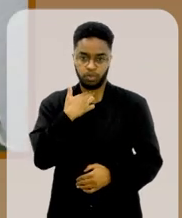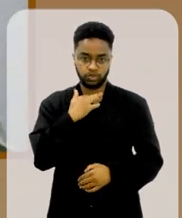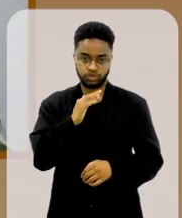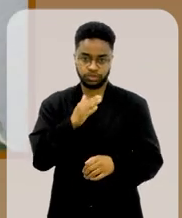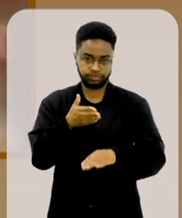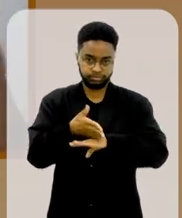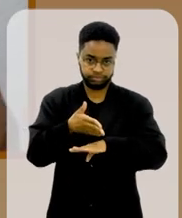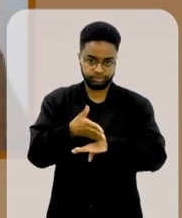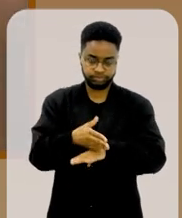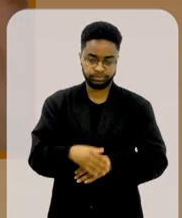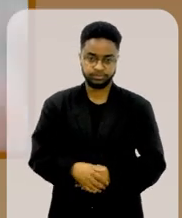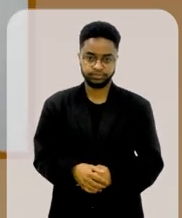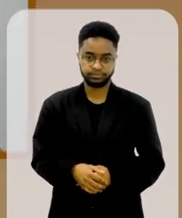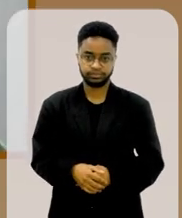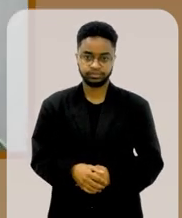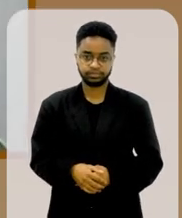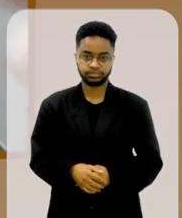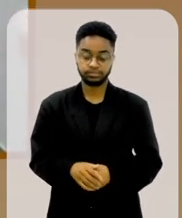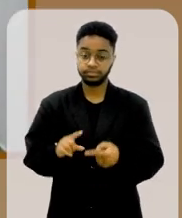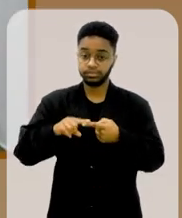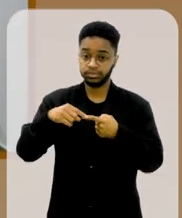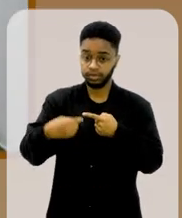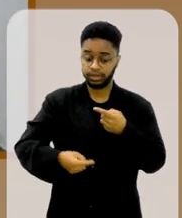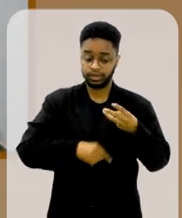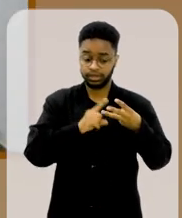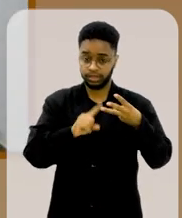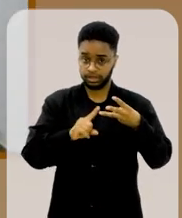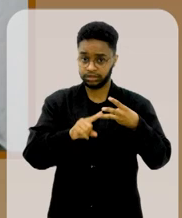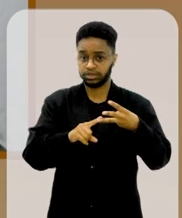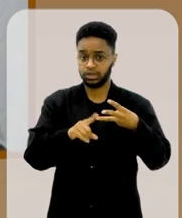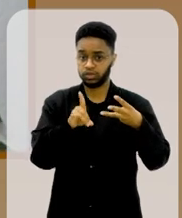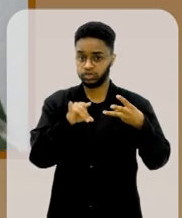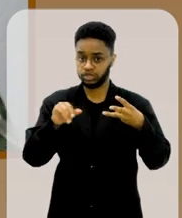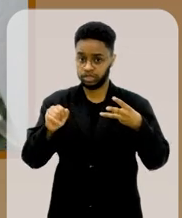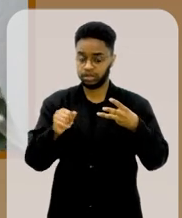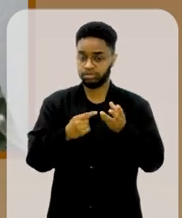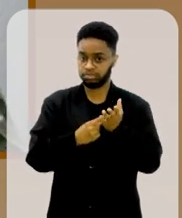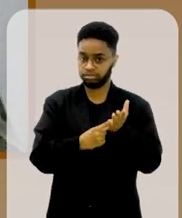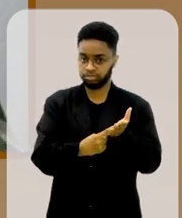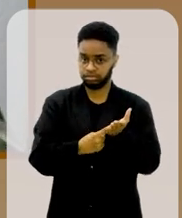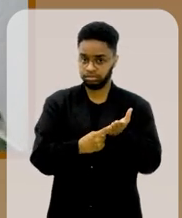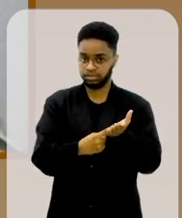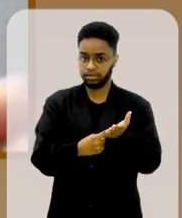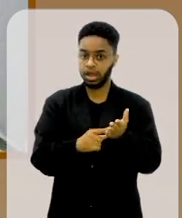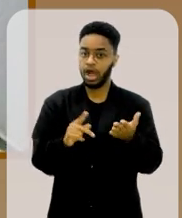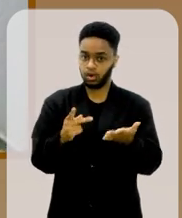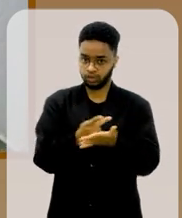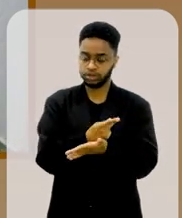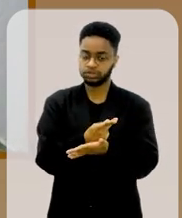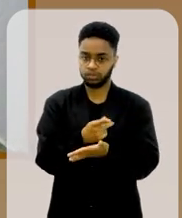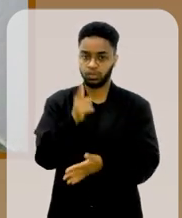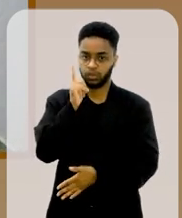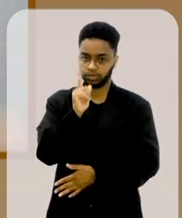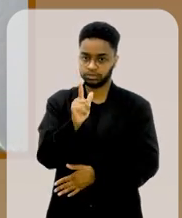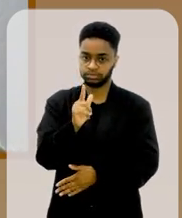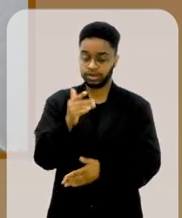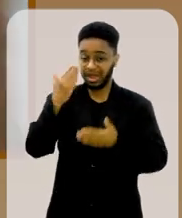estar presente. Aí o terceiro julgamento. O terceiro julgamento aconteceu.